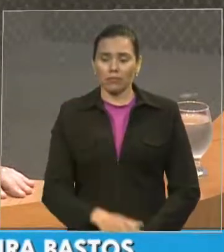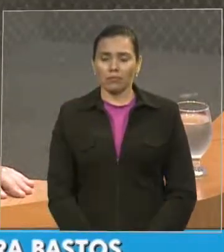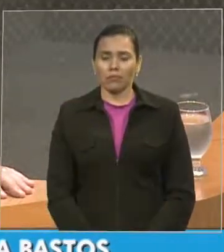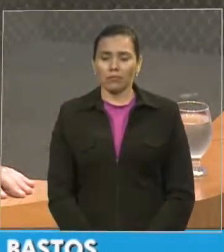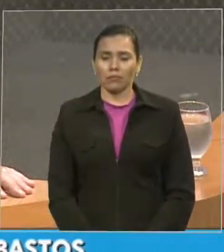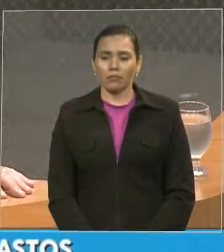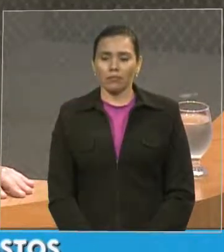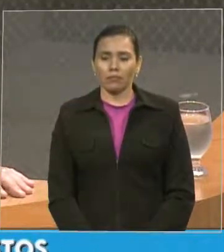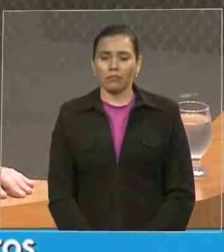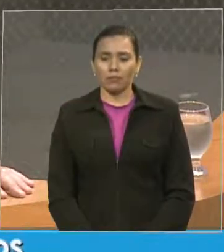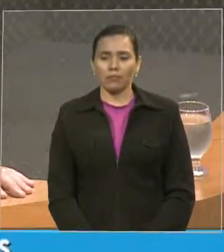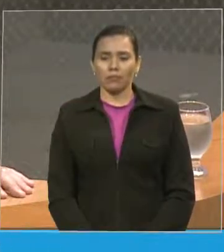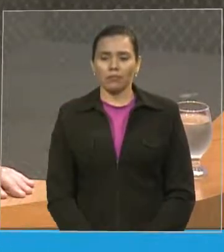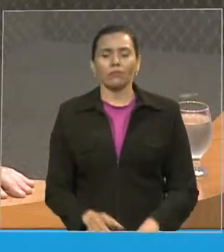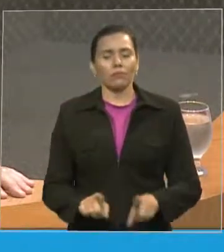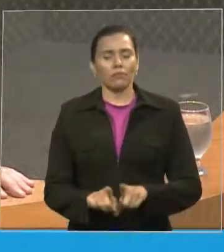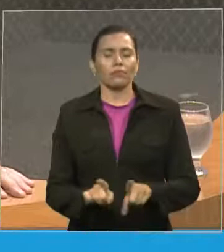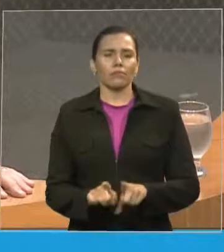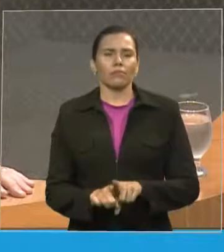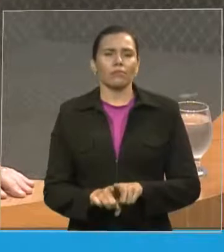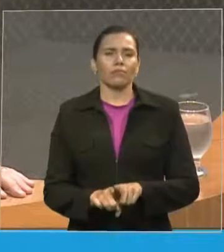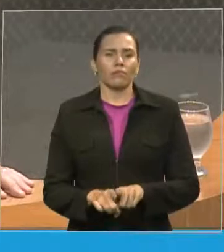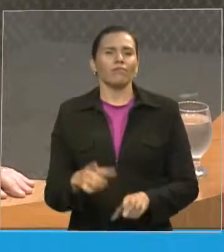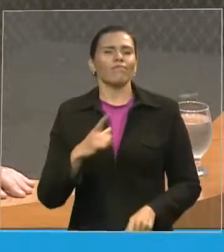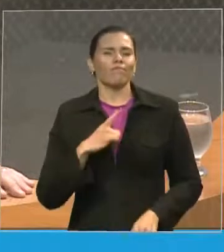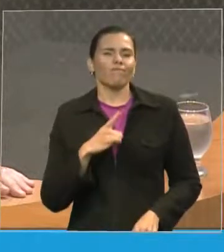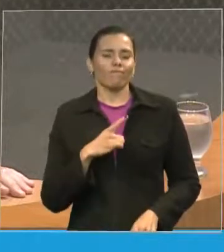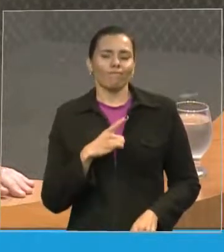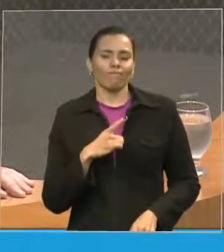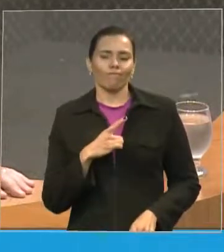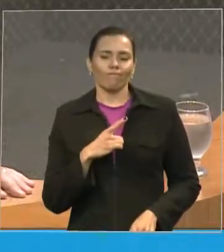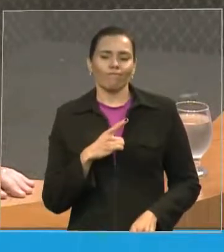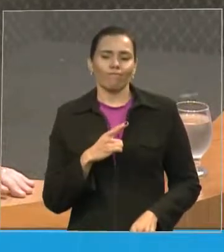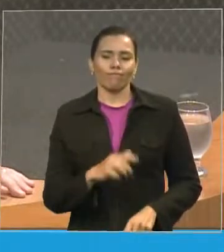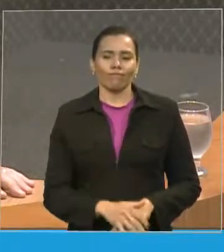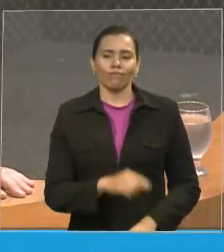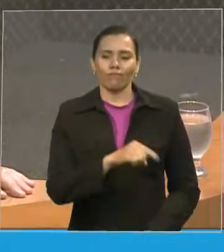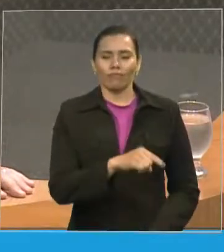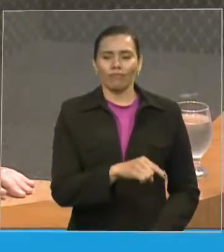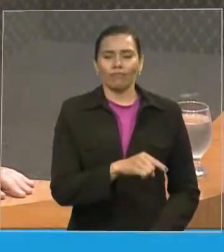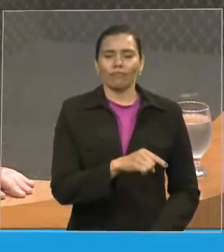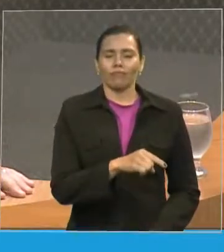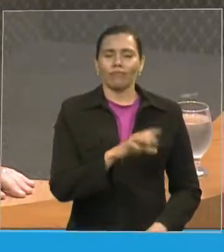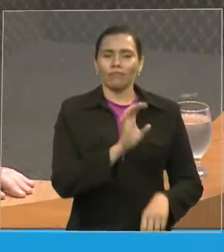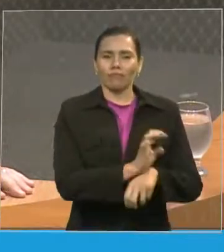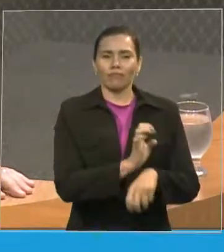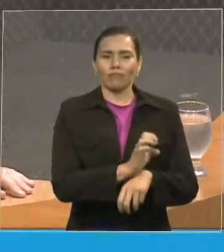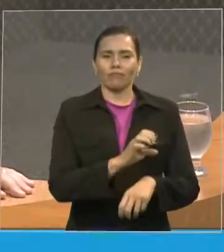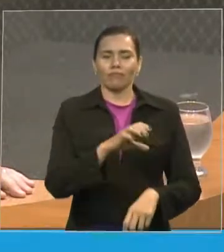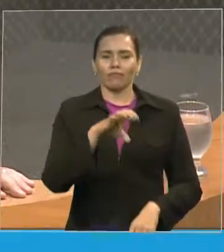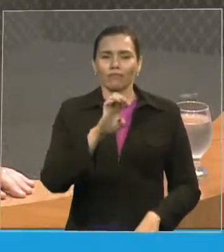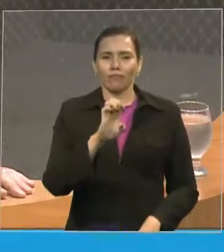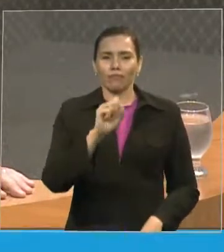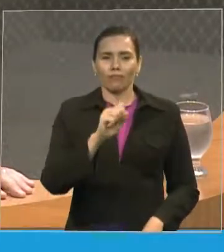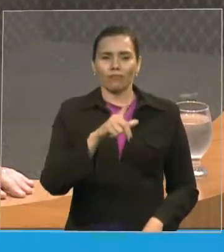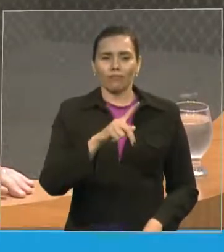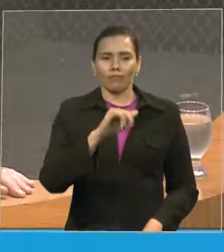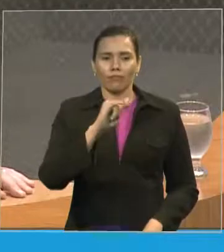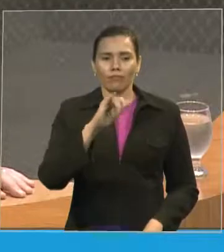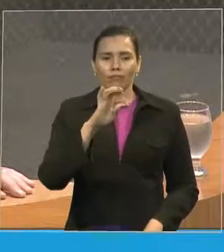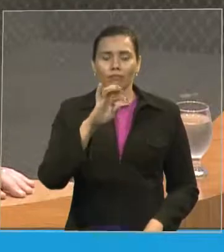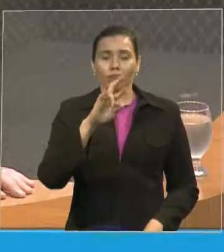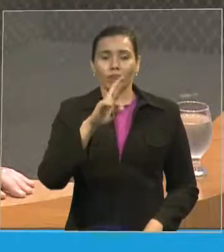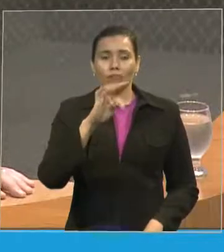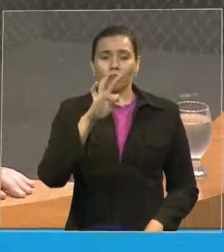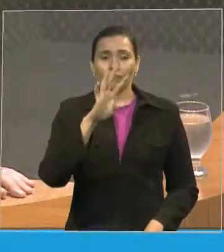espiritual do Brasil é o do Espírito Santo, que o pastor Ivan representa. E o do